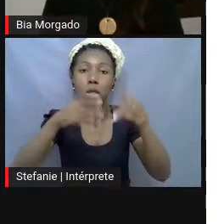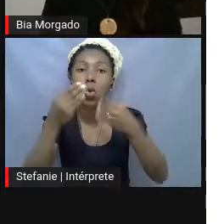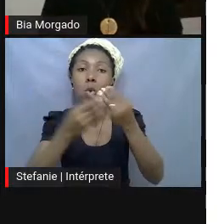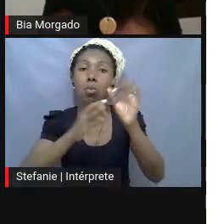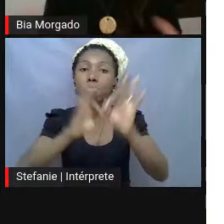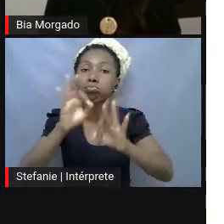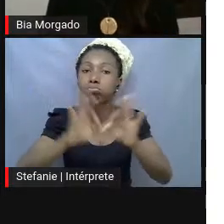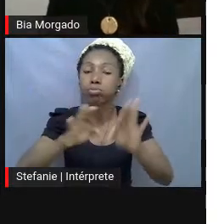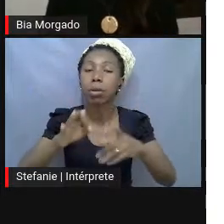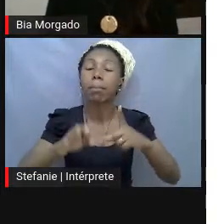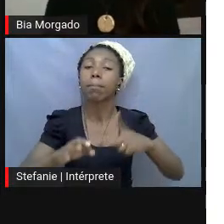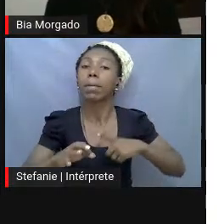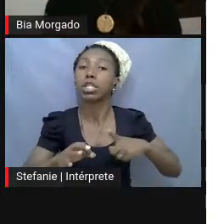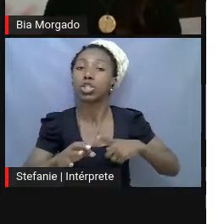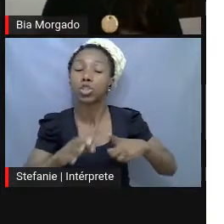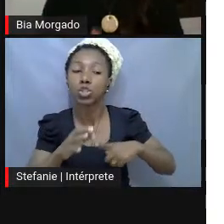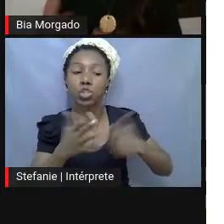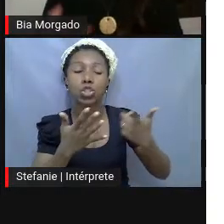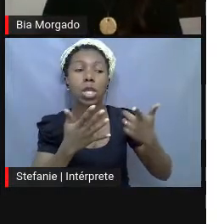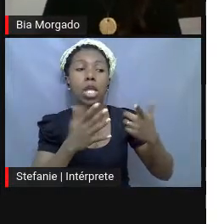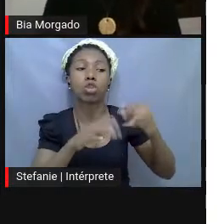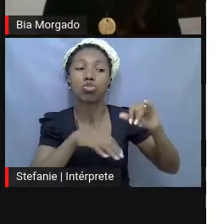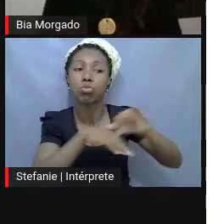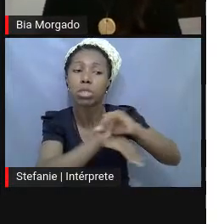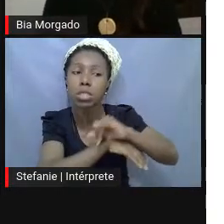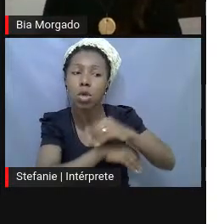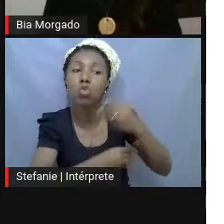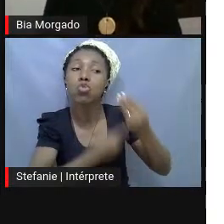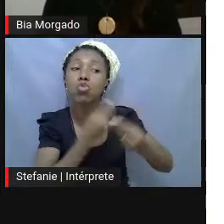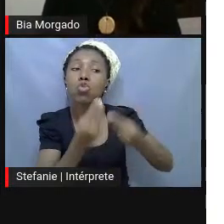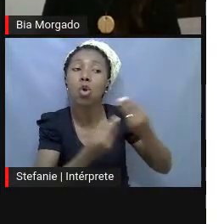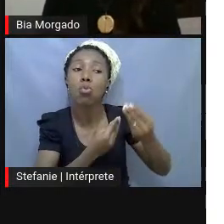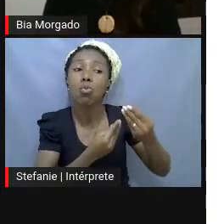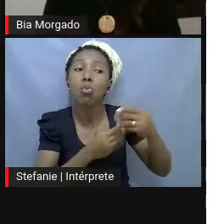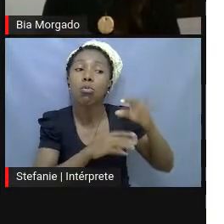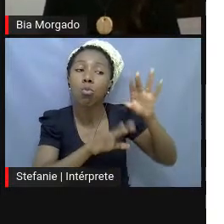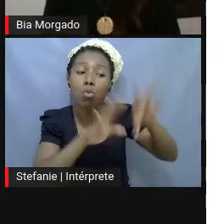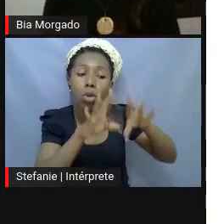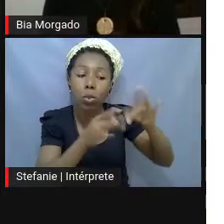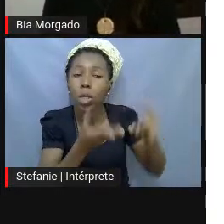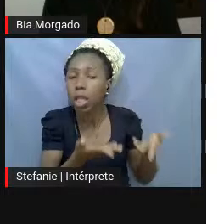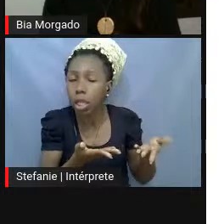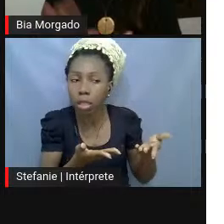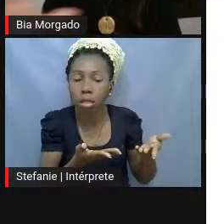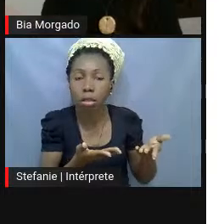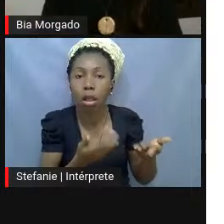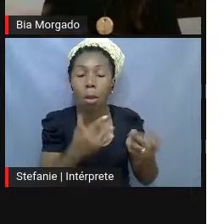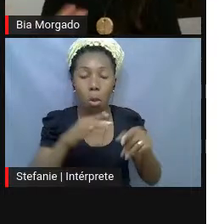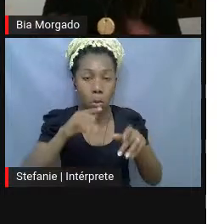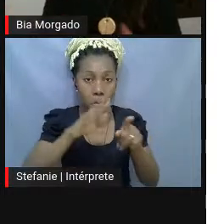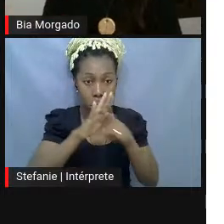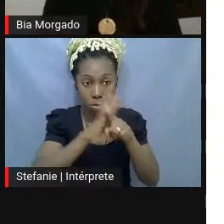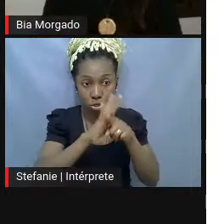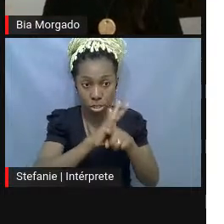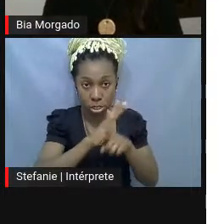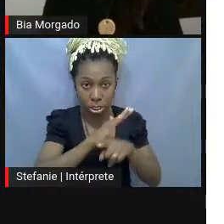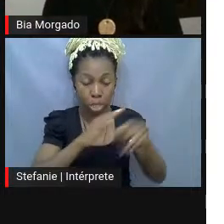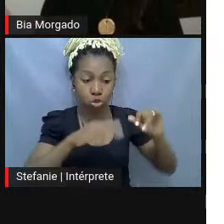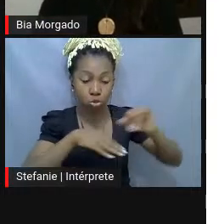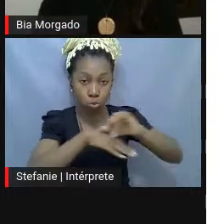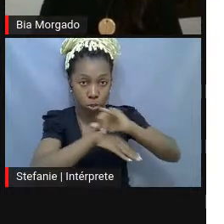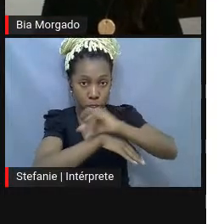obra sendo produzida, tinha uma exposição, então como é que a curadoria estava sendo feita, né, para eu pesquisar essa exposição, tive novamente que fazer essa